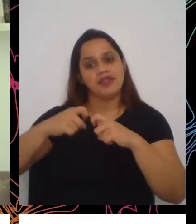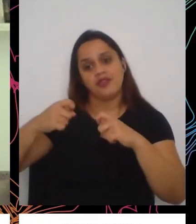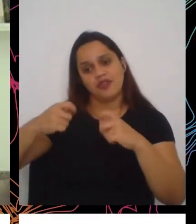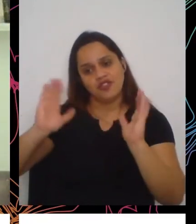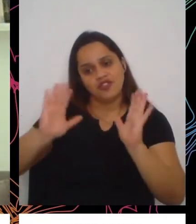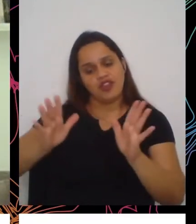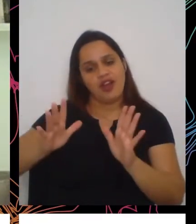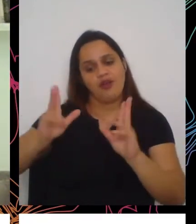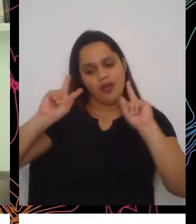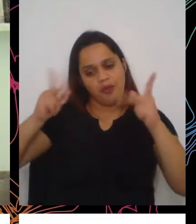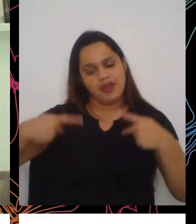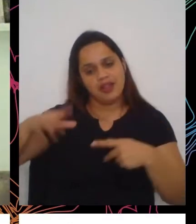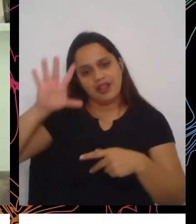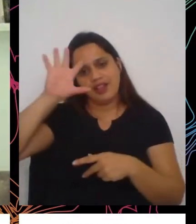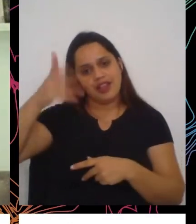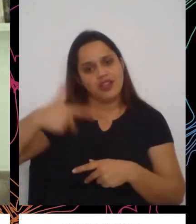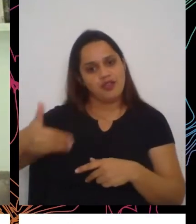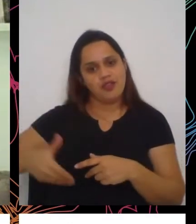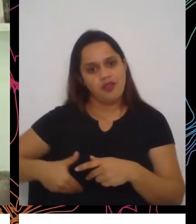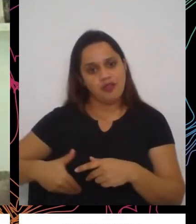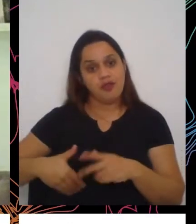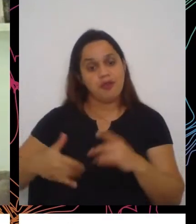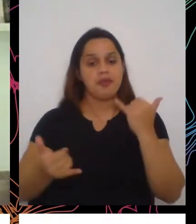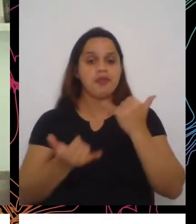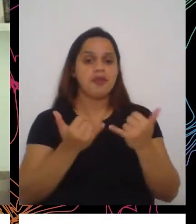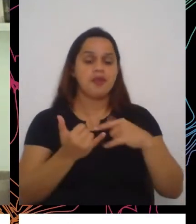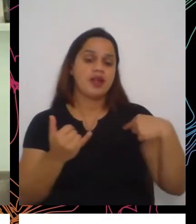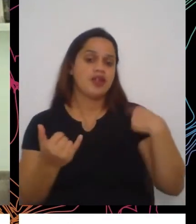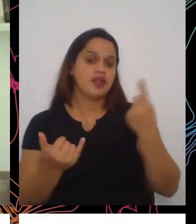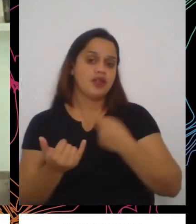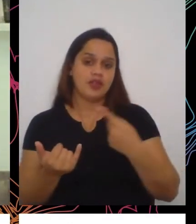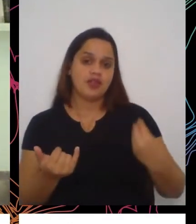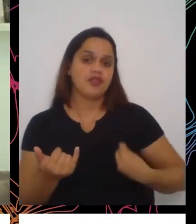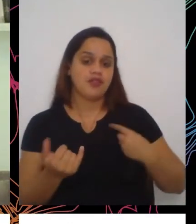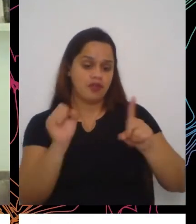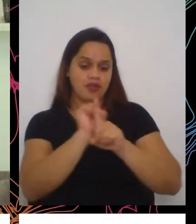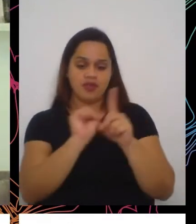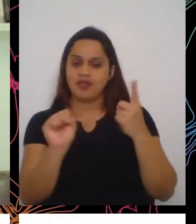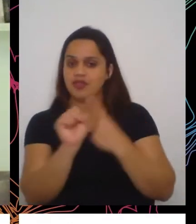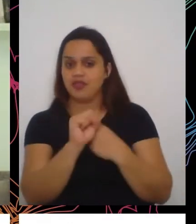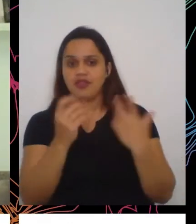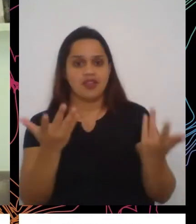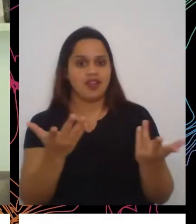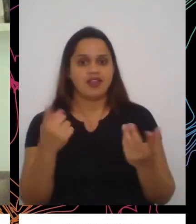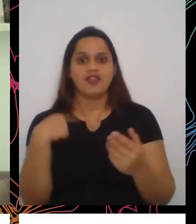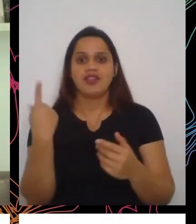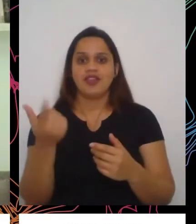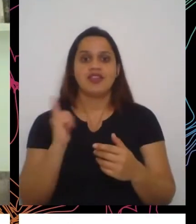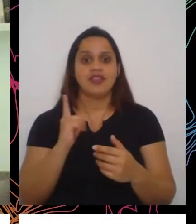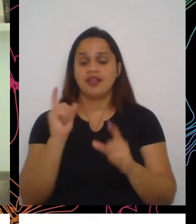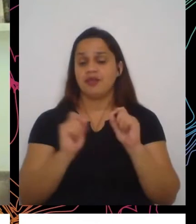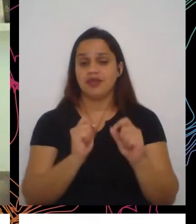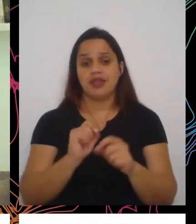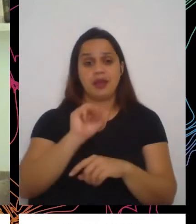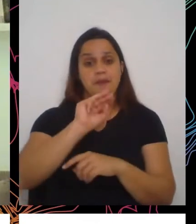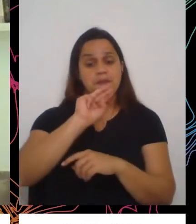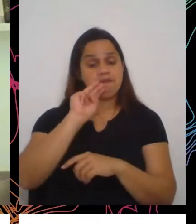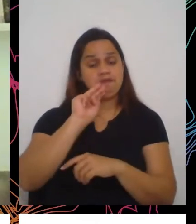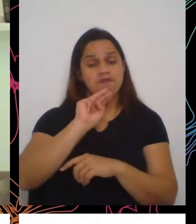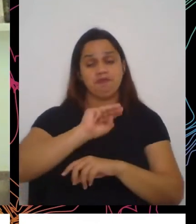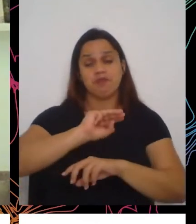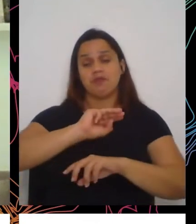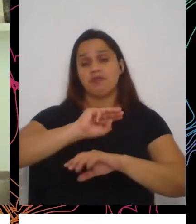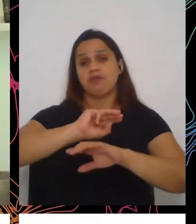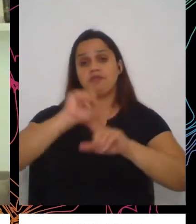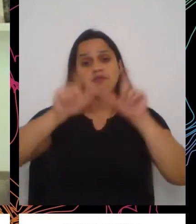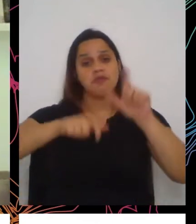que a gente vive numa sociedade onde temos milhões de pessoas invisíveis e que,